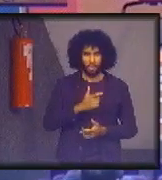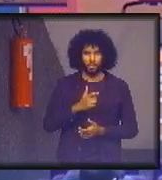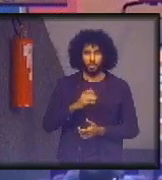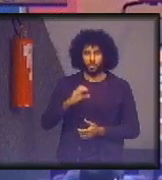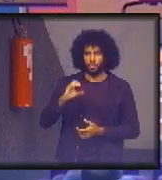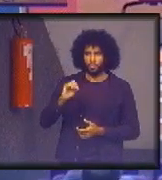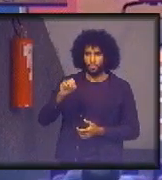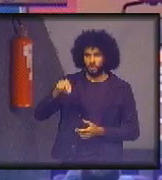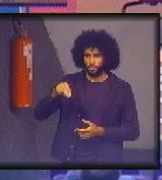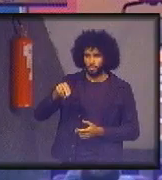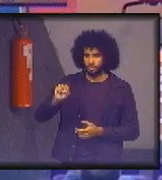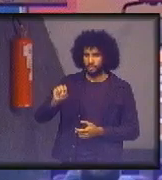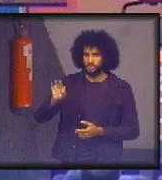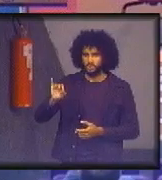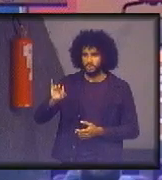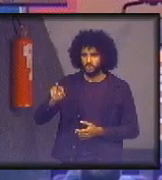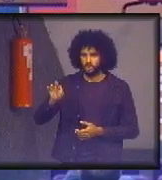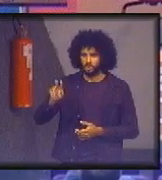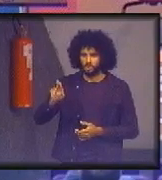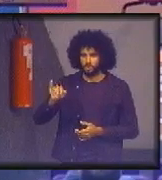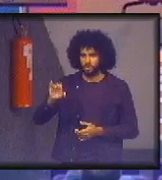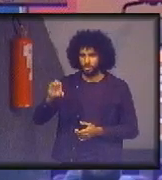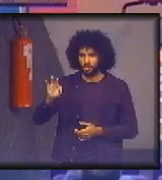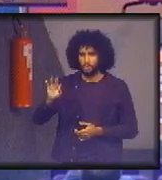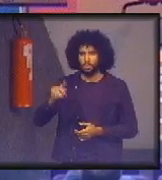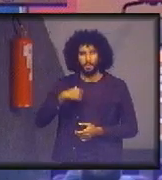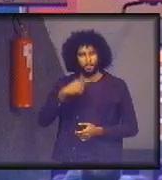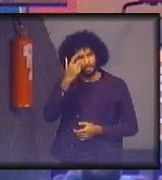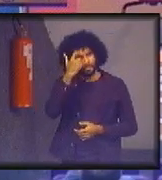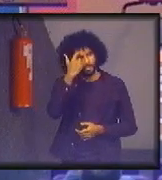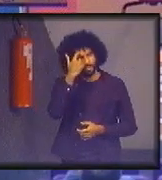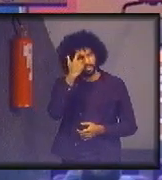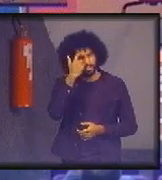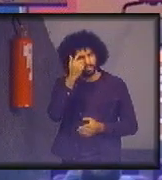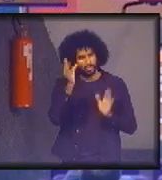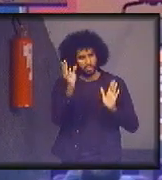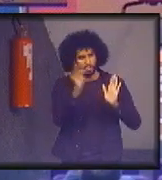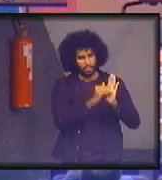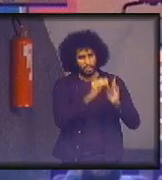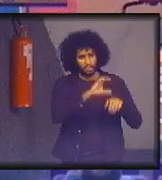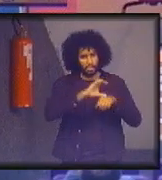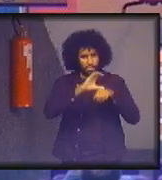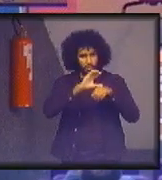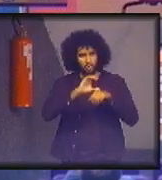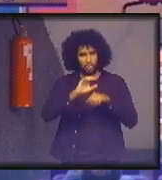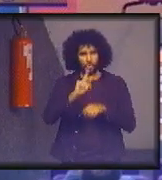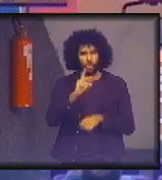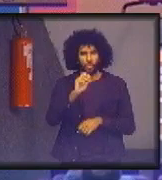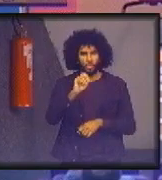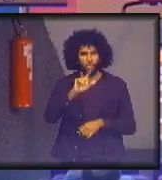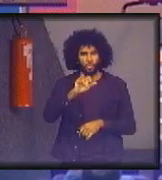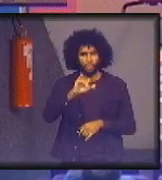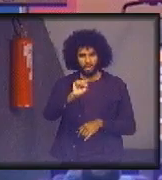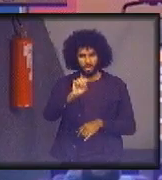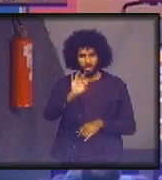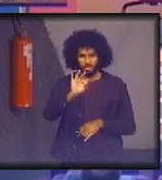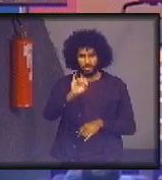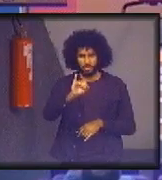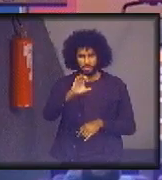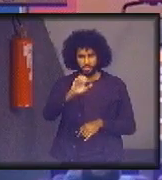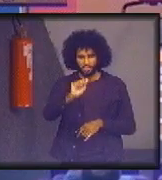pensou em colocar a palavra holística na Constituição, que era exigir uma abordagem holística, se todo mundo sabe o que é holístico.